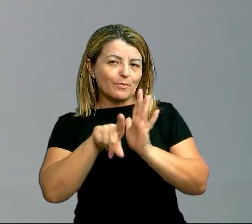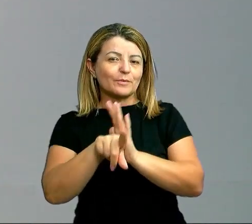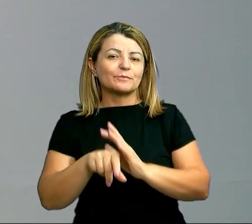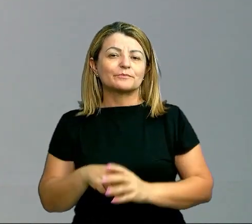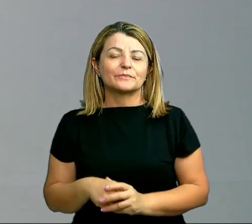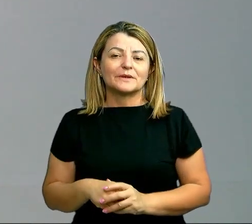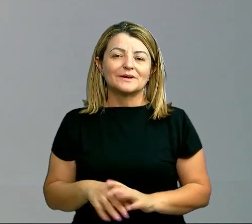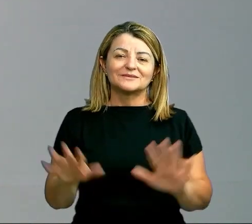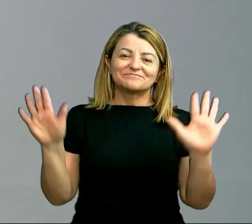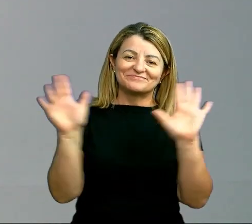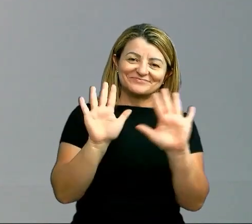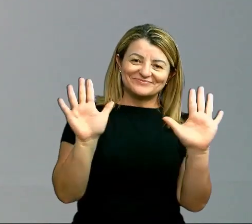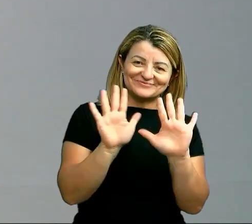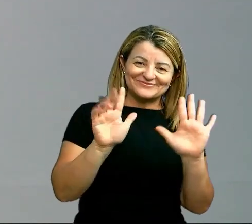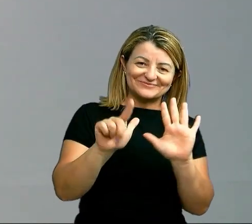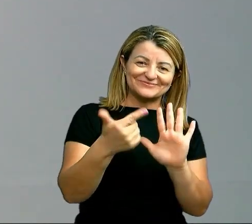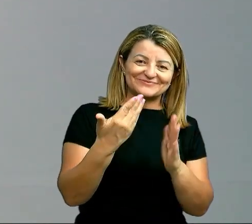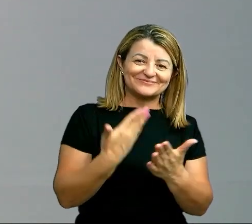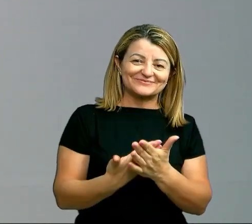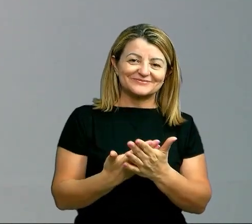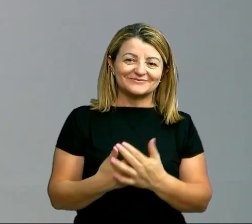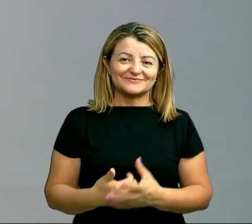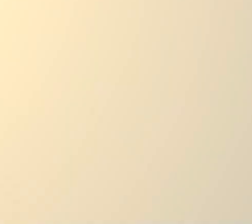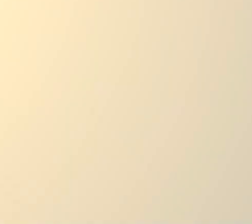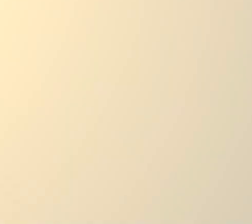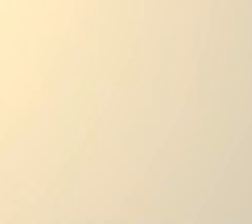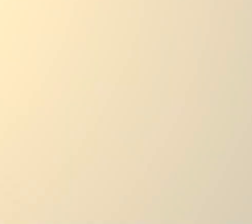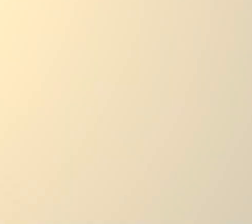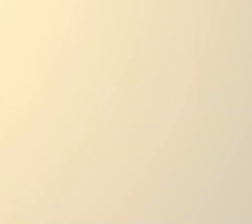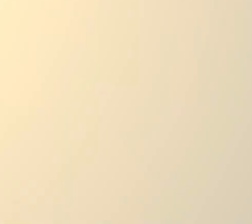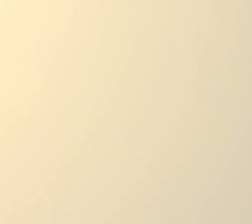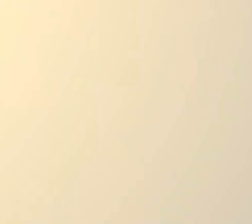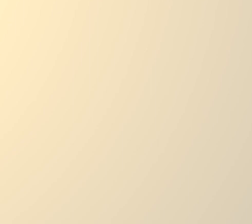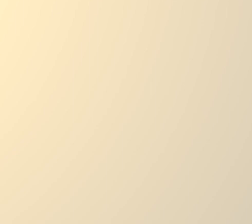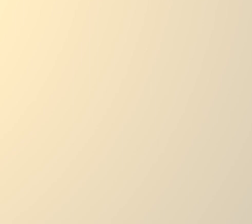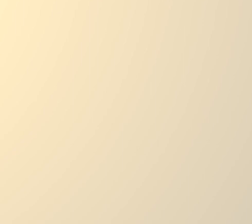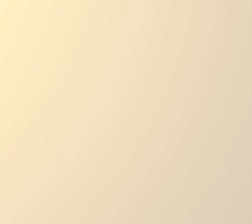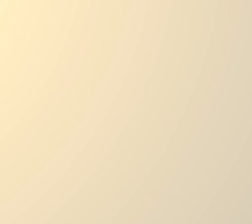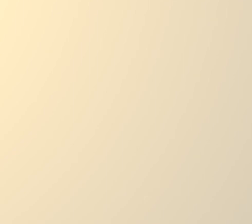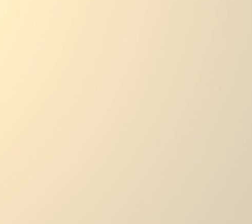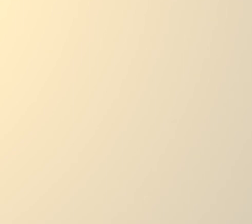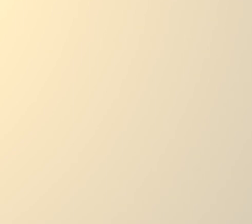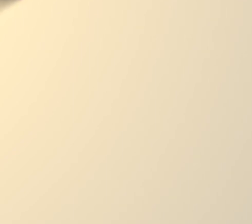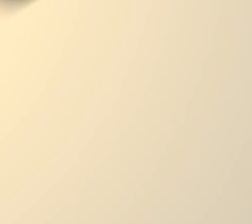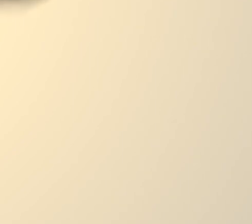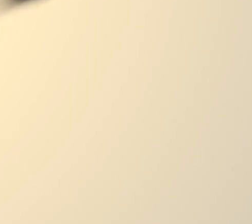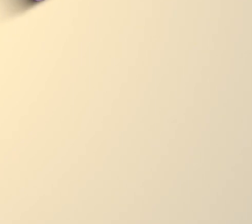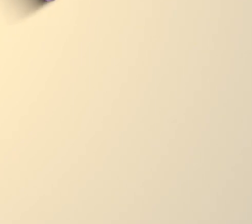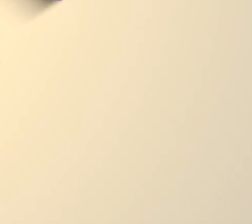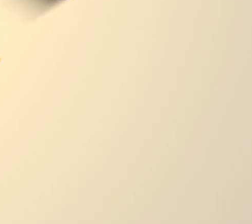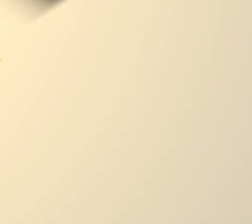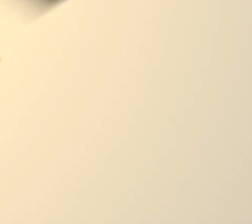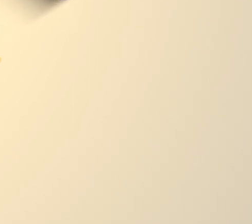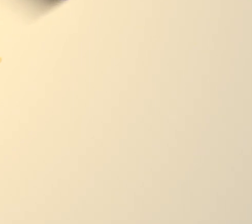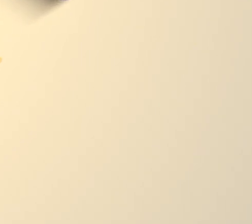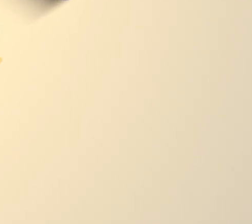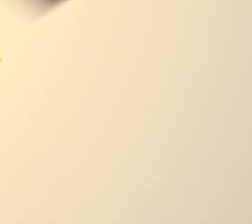esse assunto até a nossa próxima aula tchau tchau tchau tchau Legenda Ruberti